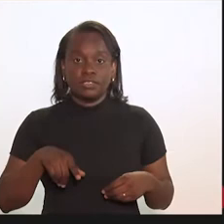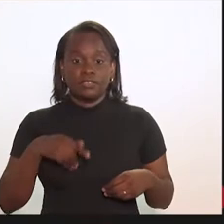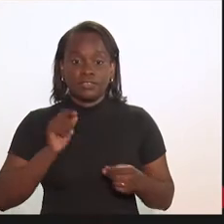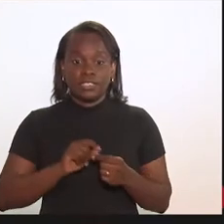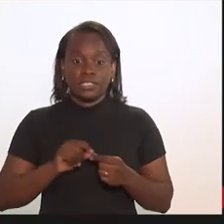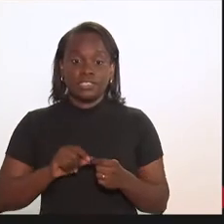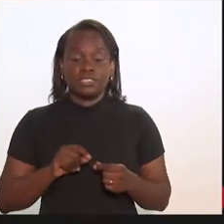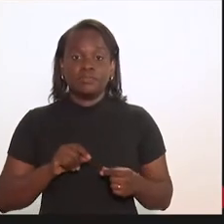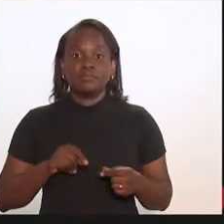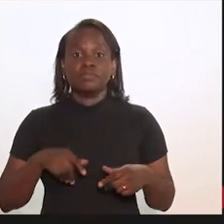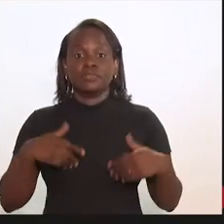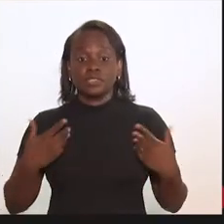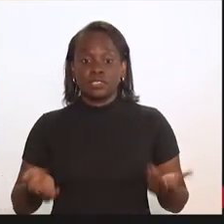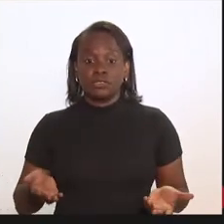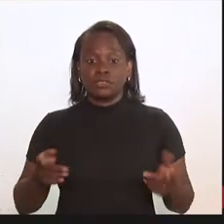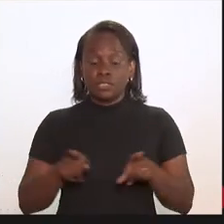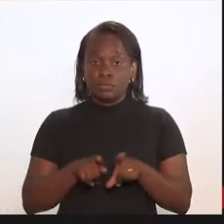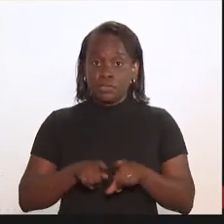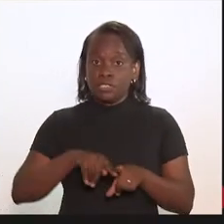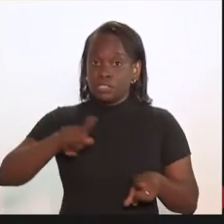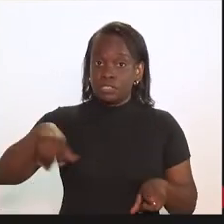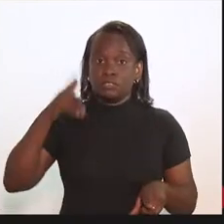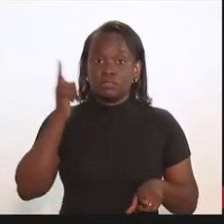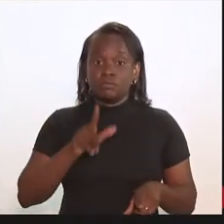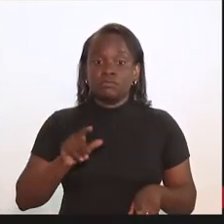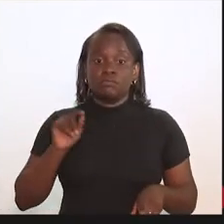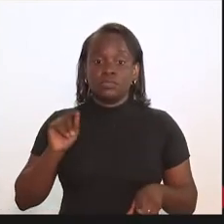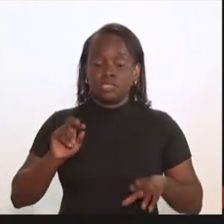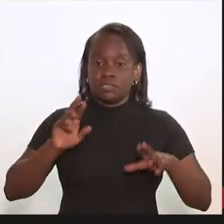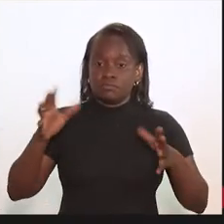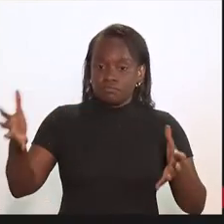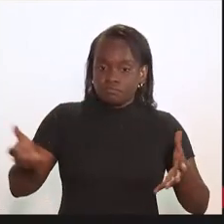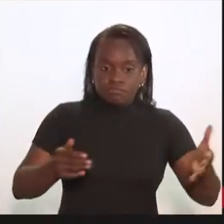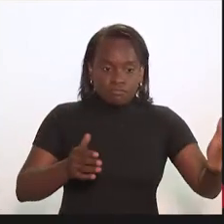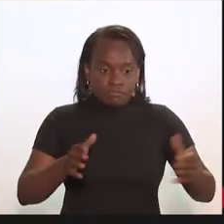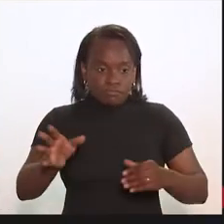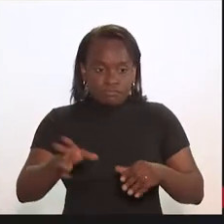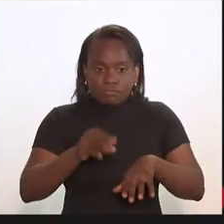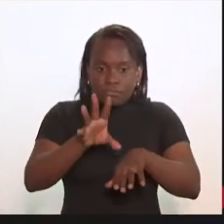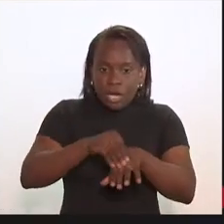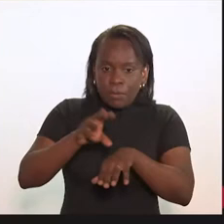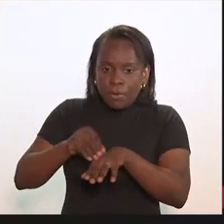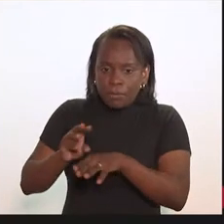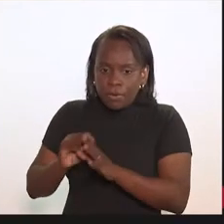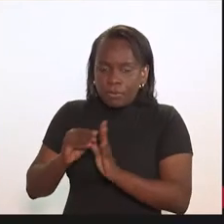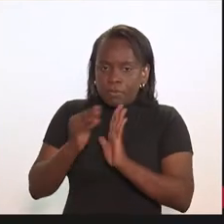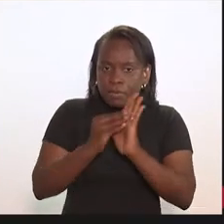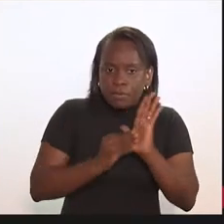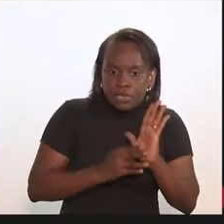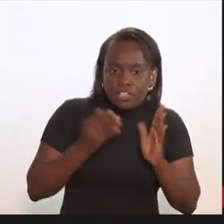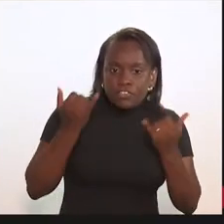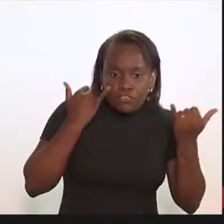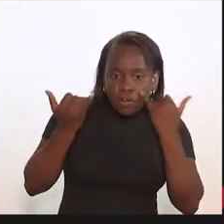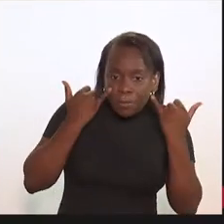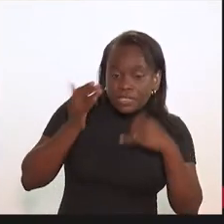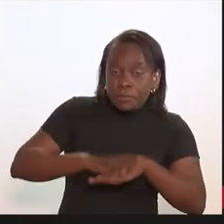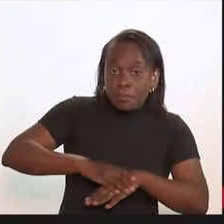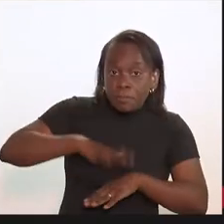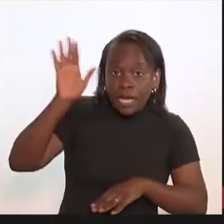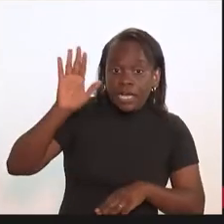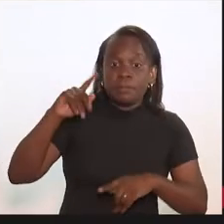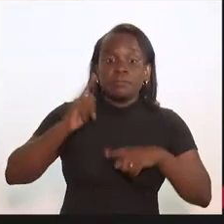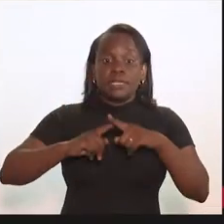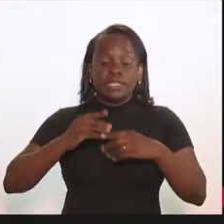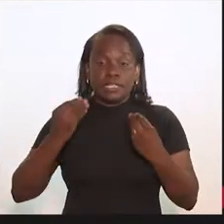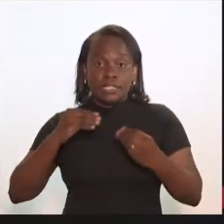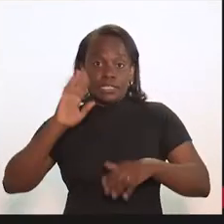estar realizando, para que a gente possa reunir o maior número de informações possíveis para que lá no final,